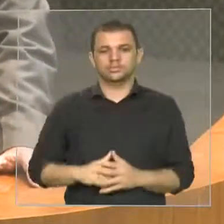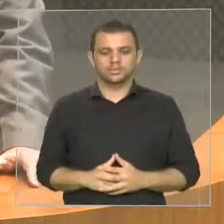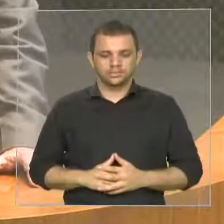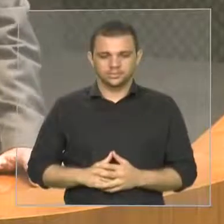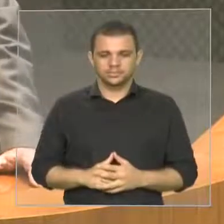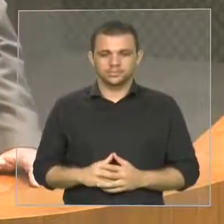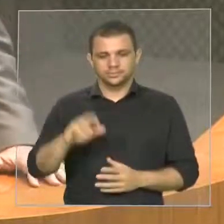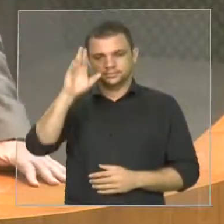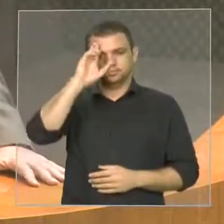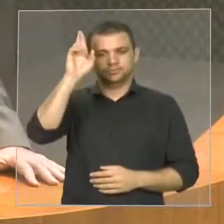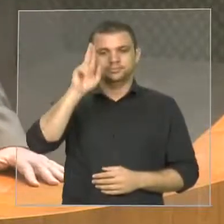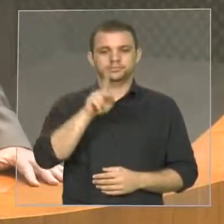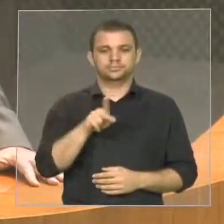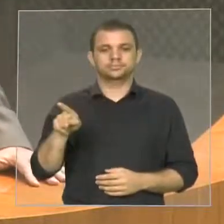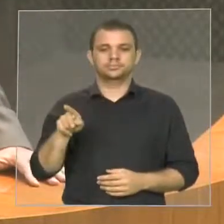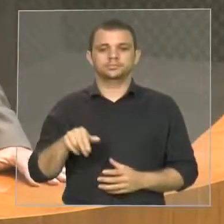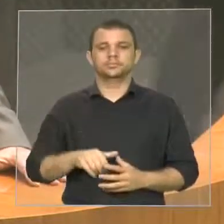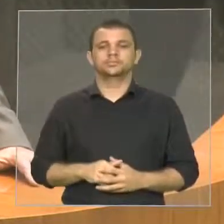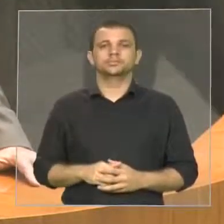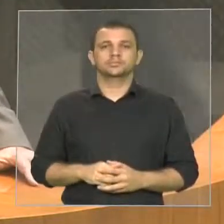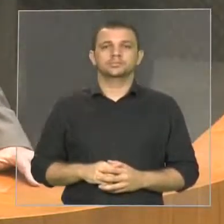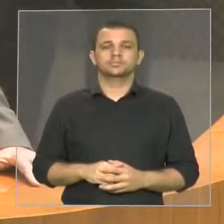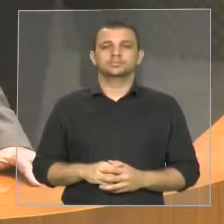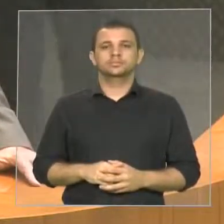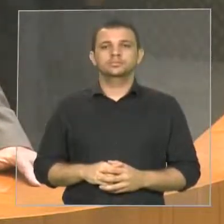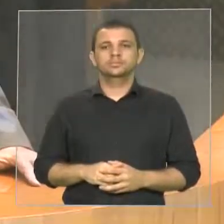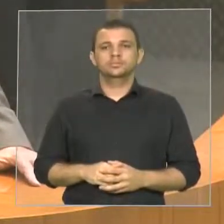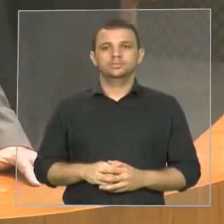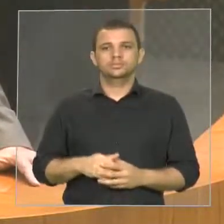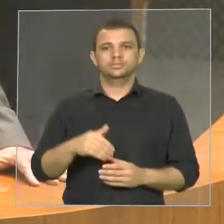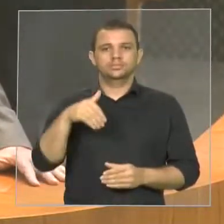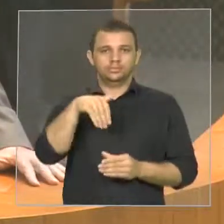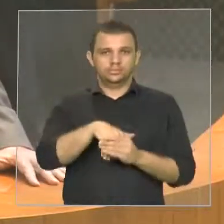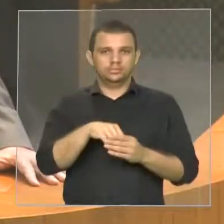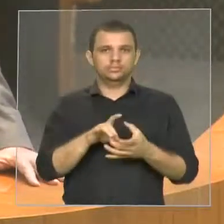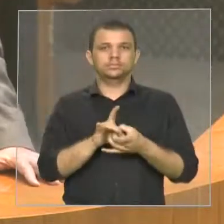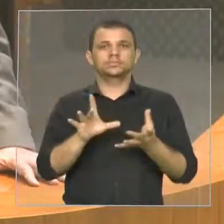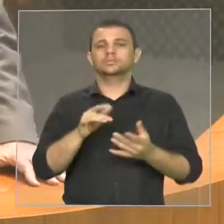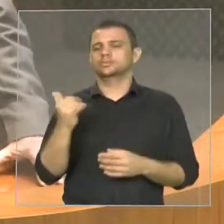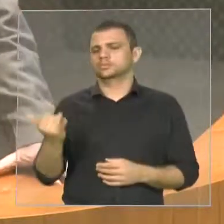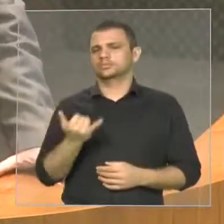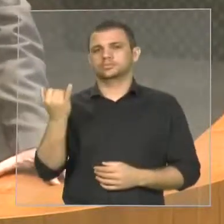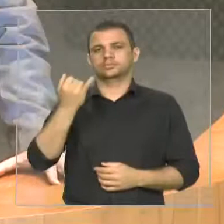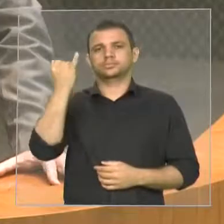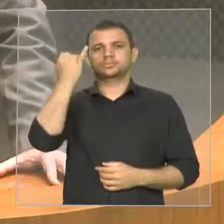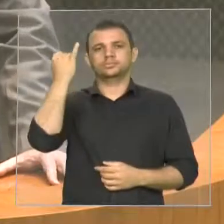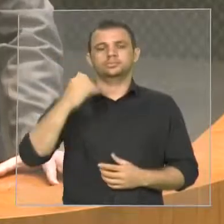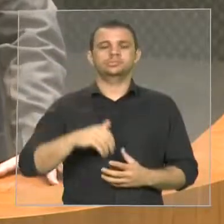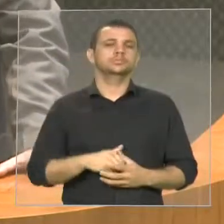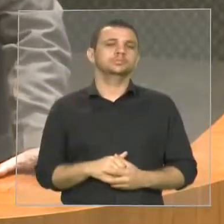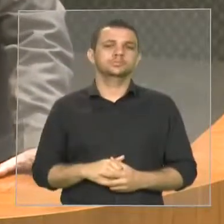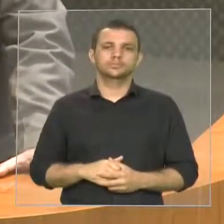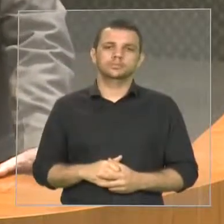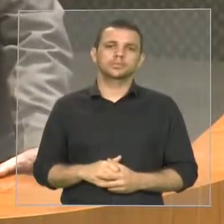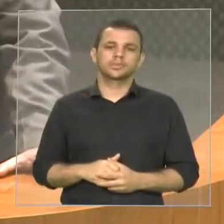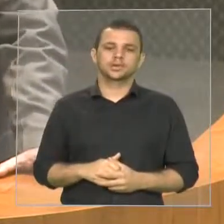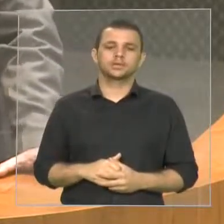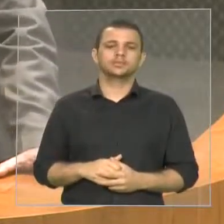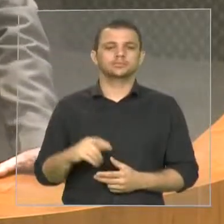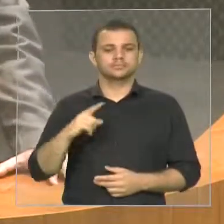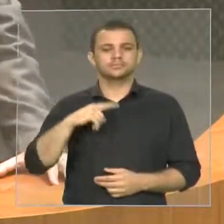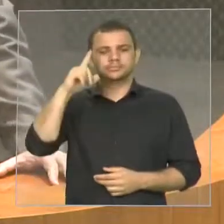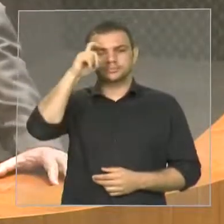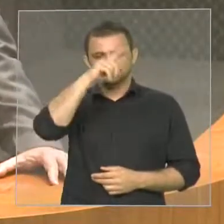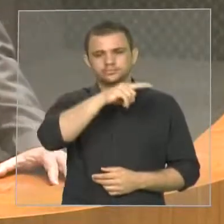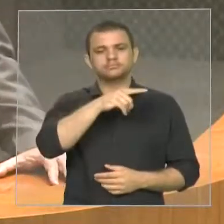Senhor presidente, a democracia é muito preciosa e tem dificuldade para